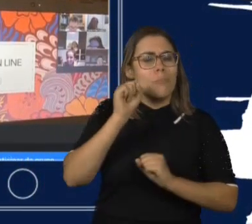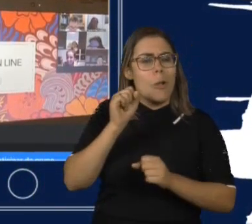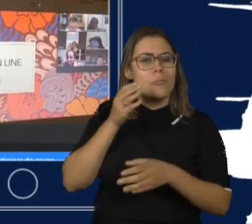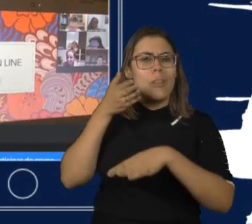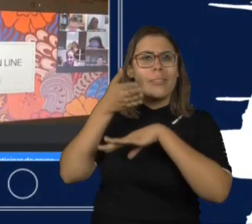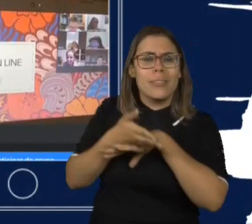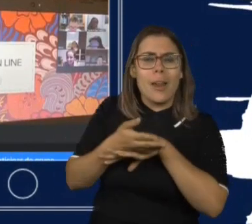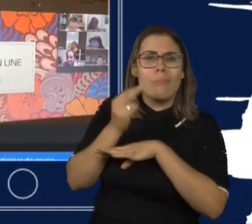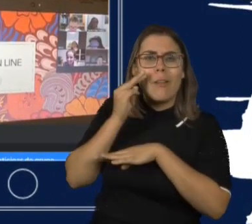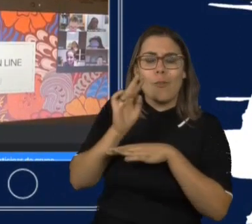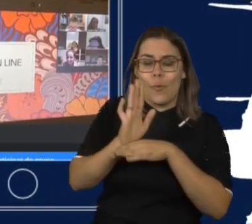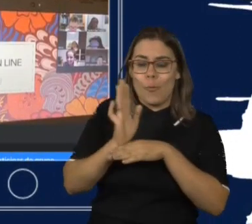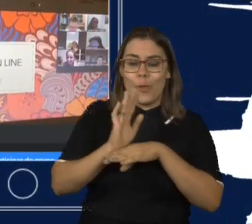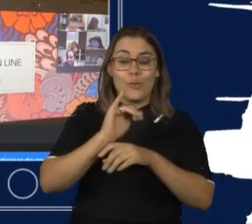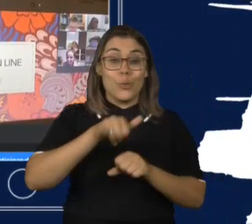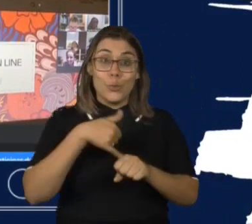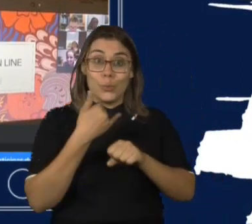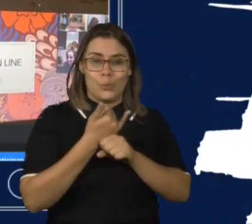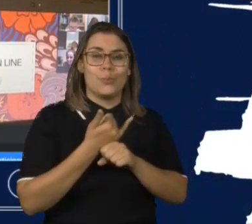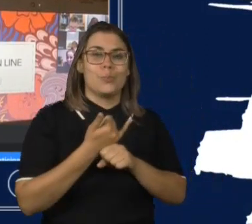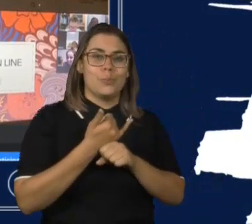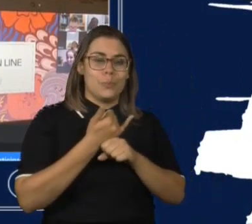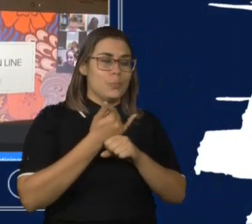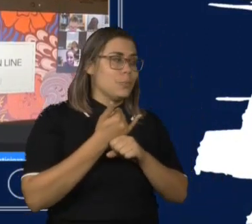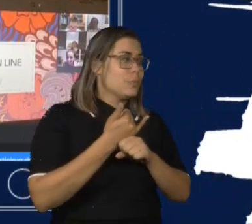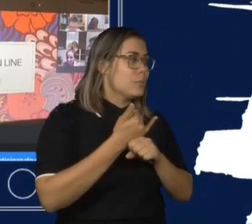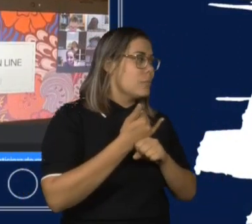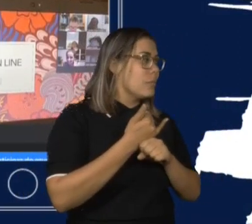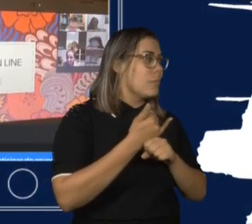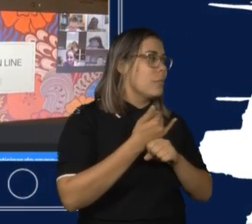o vídeo está no YouTube, no anterior, aqui,